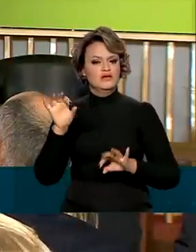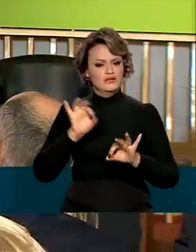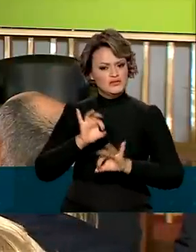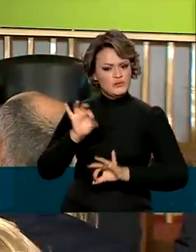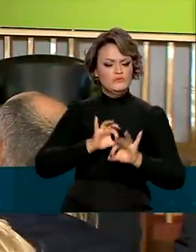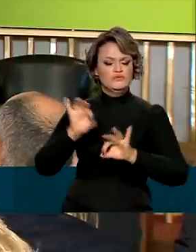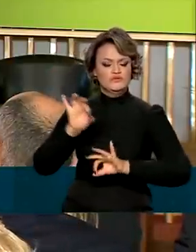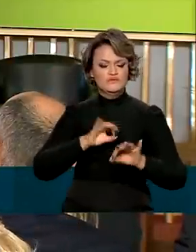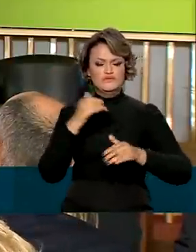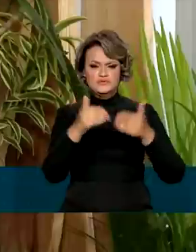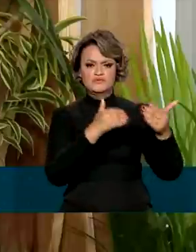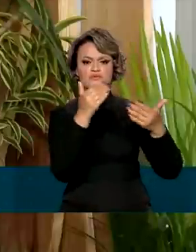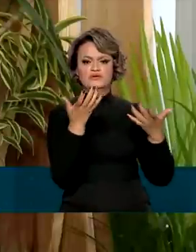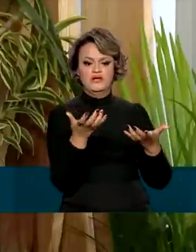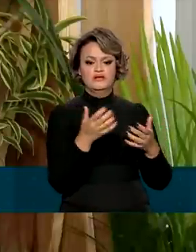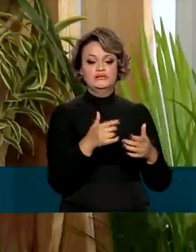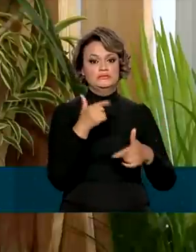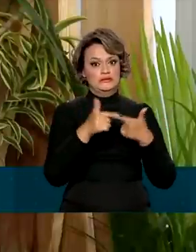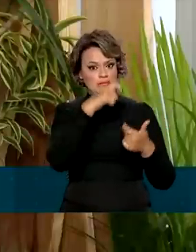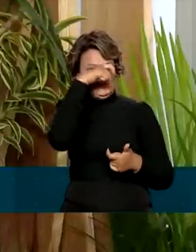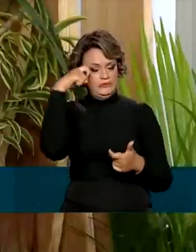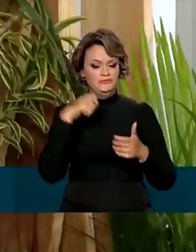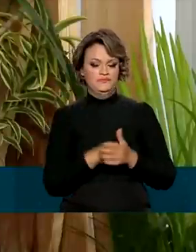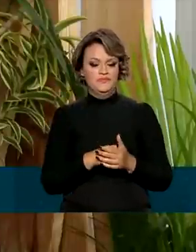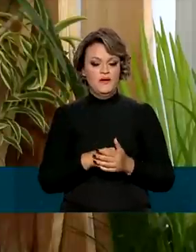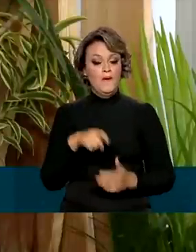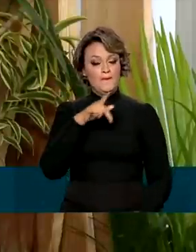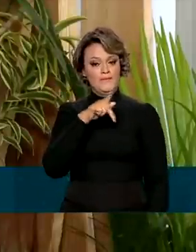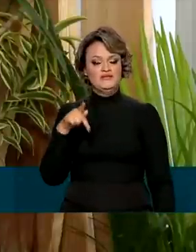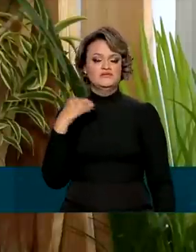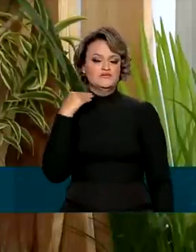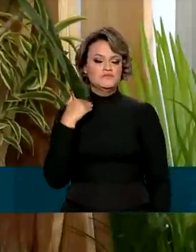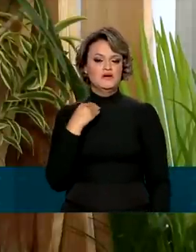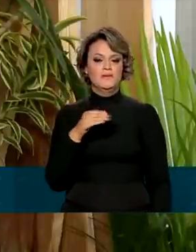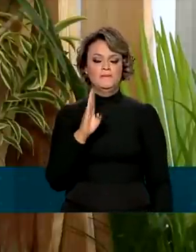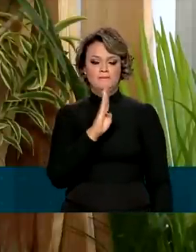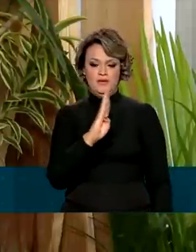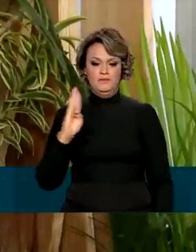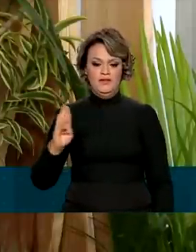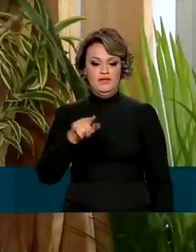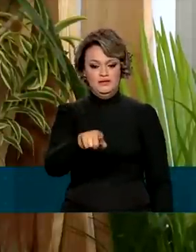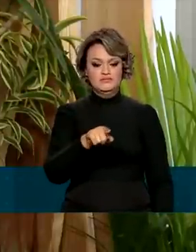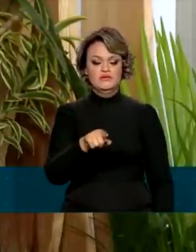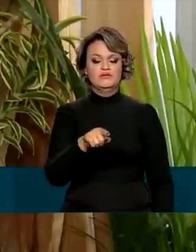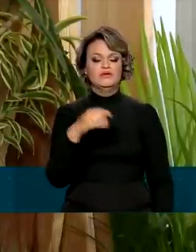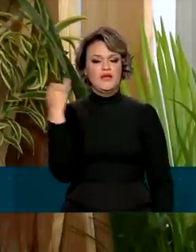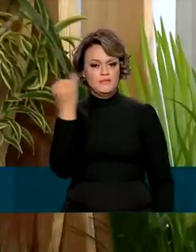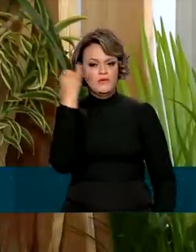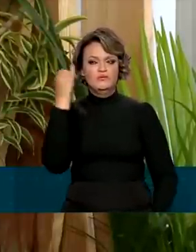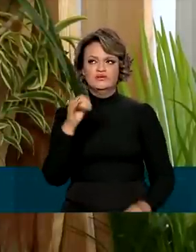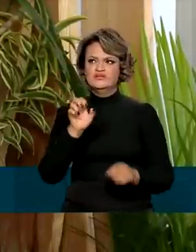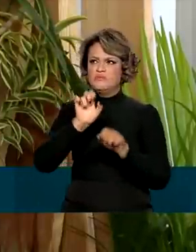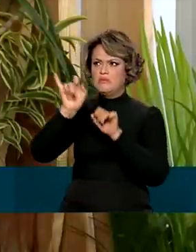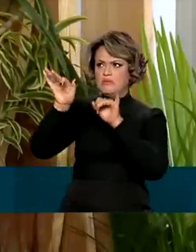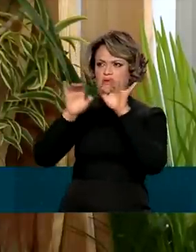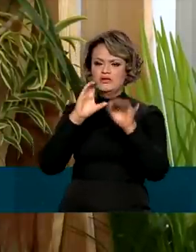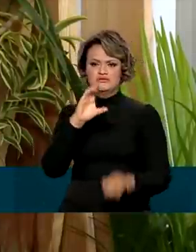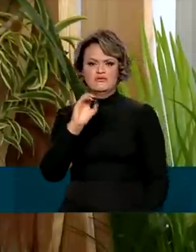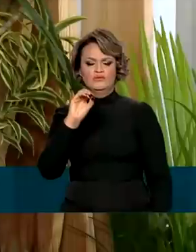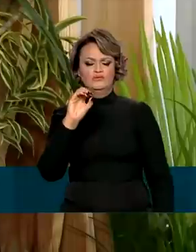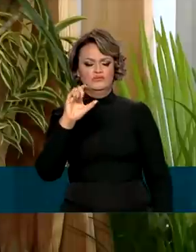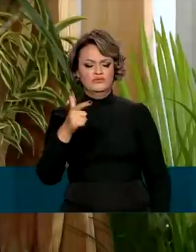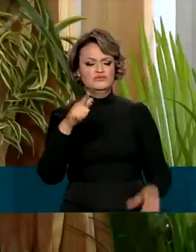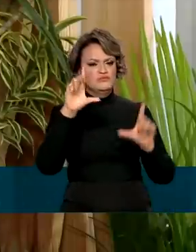tempo e o trabalho é longo. O presidente do Banco do Brasil, Fausto Ribeiro, ressaltou a importância da redução de emissão de carbono